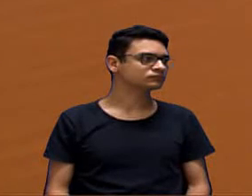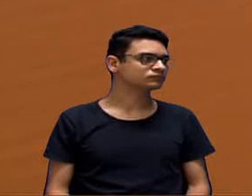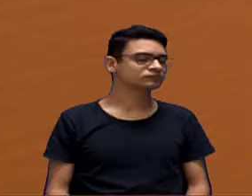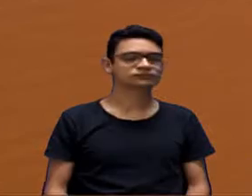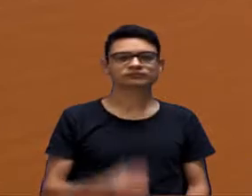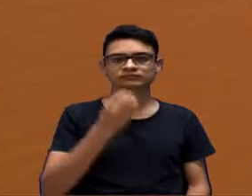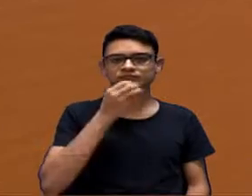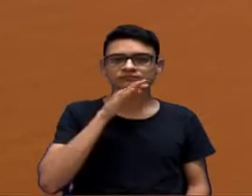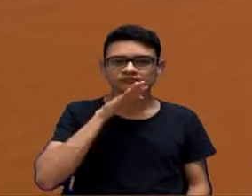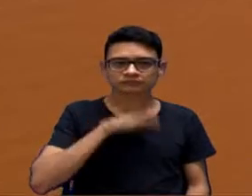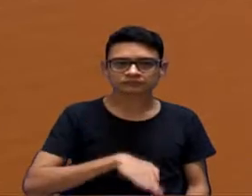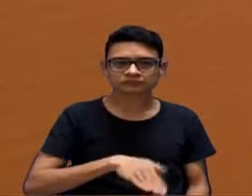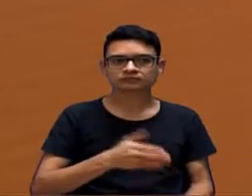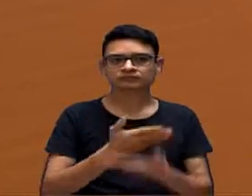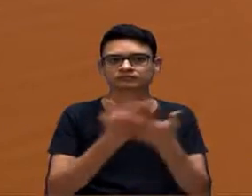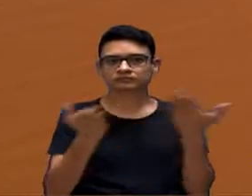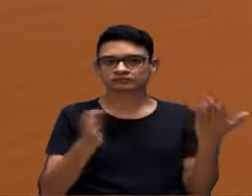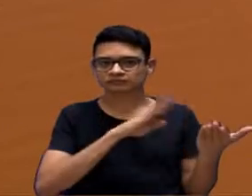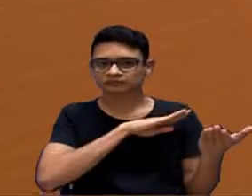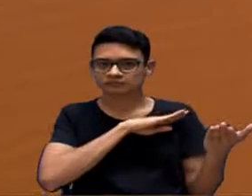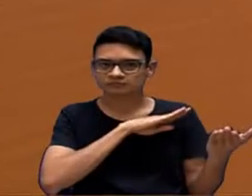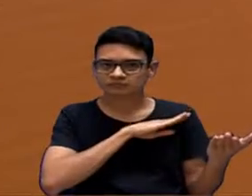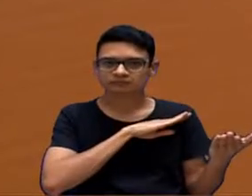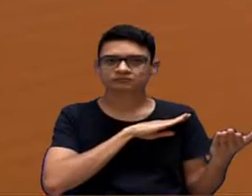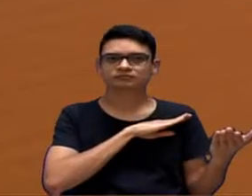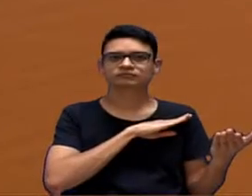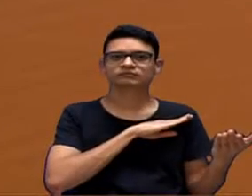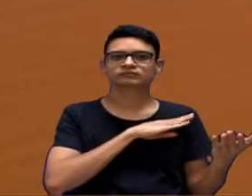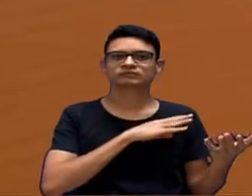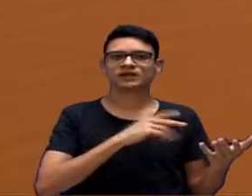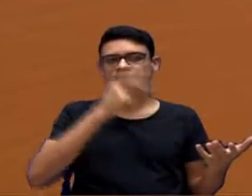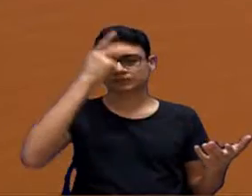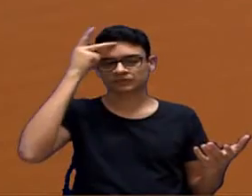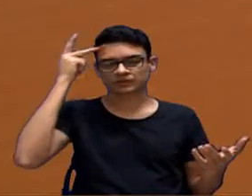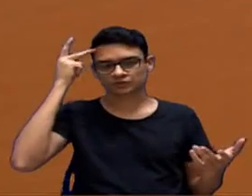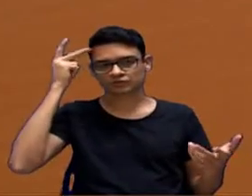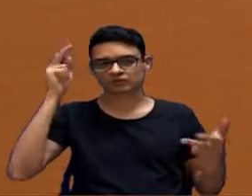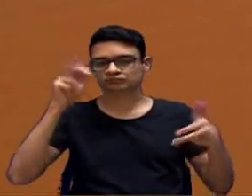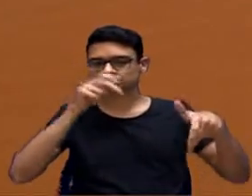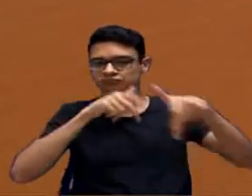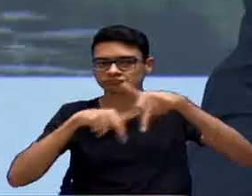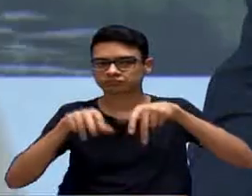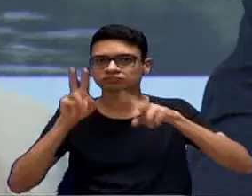Boa tarde, nobres colegas, boa tarde a todo cidadão sorocabano que nos acompanha.